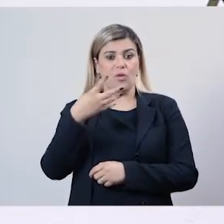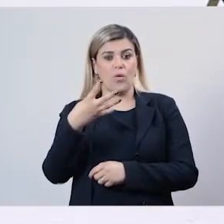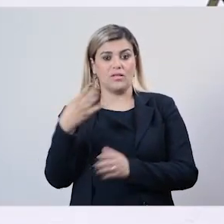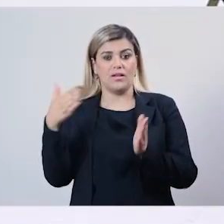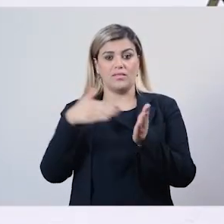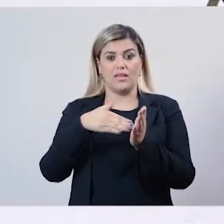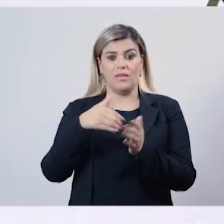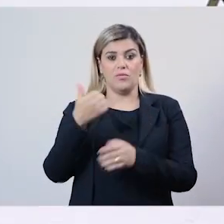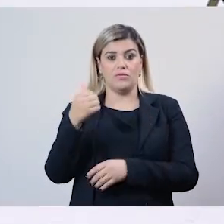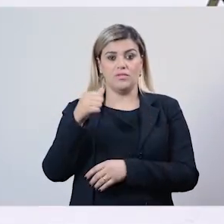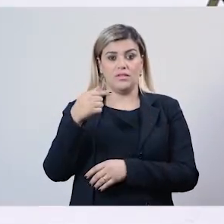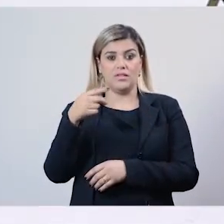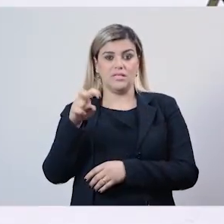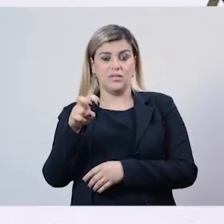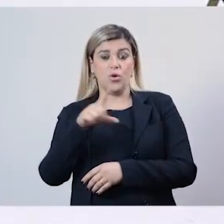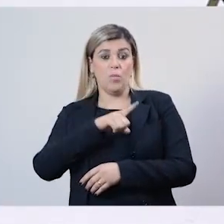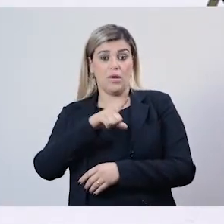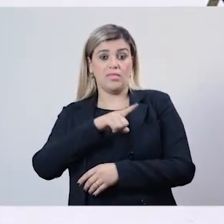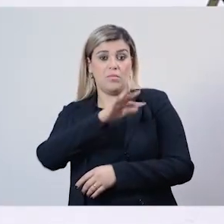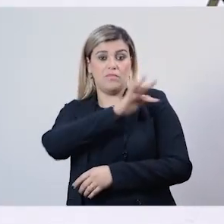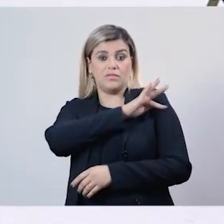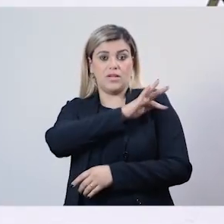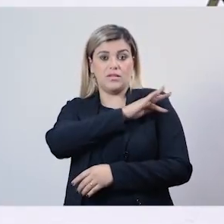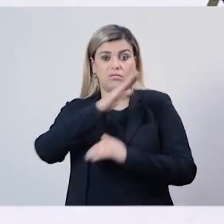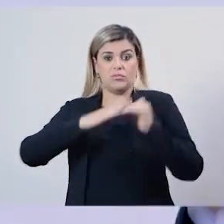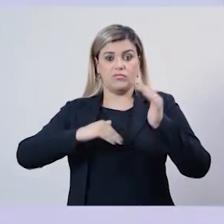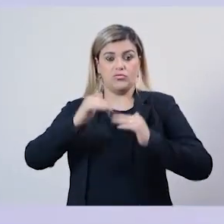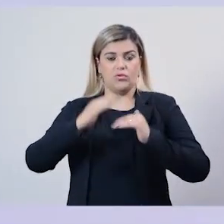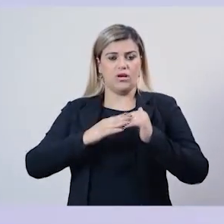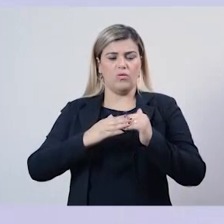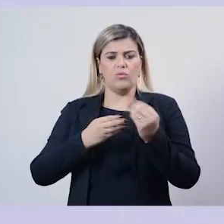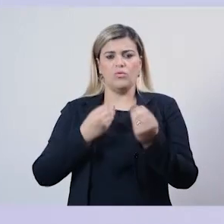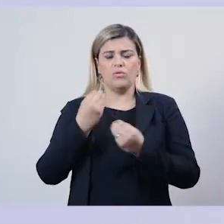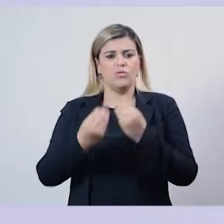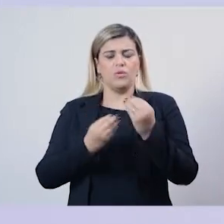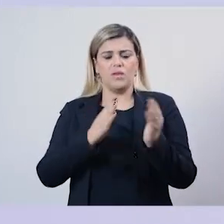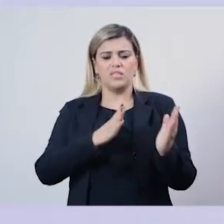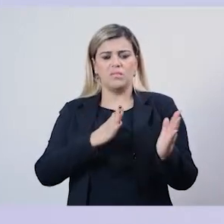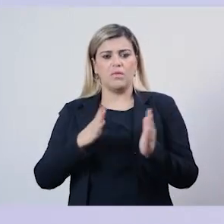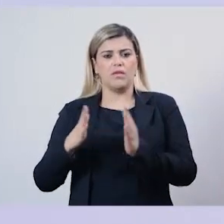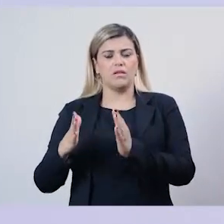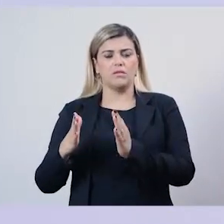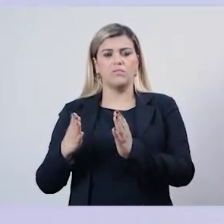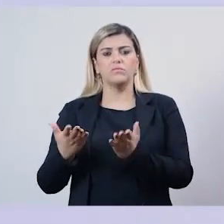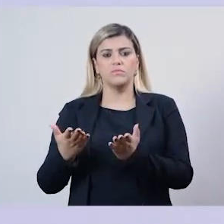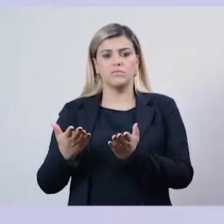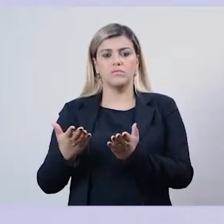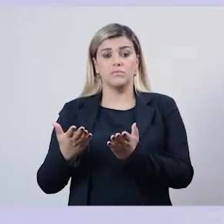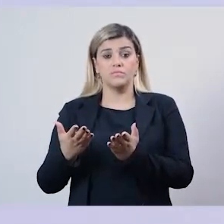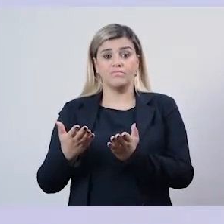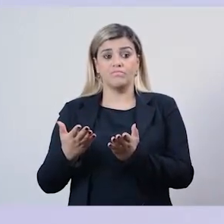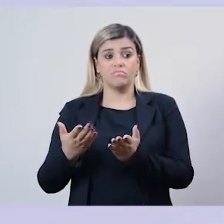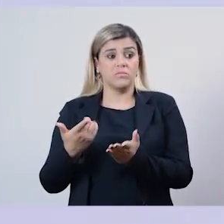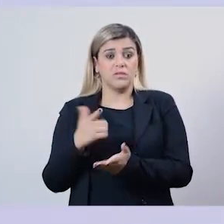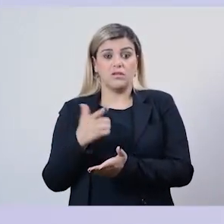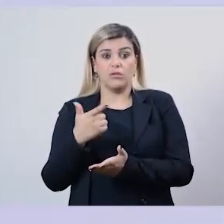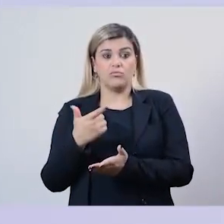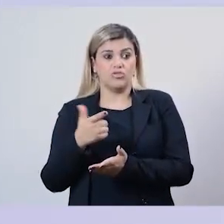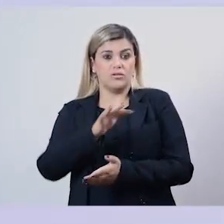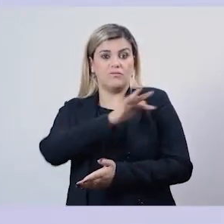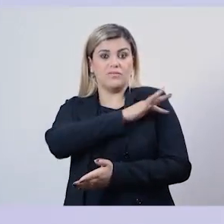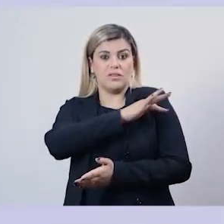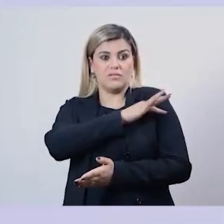para se ter uma autarquia de fiscalização profissional. Mas e esse período em que ficou sob